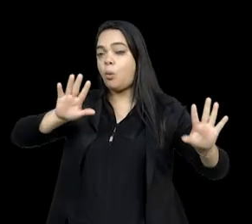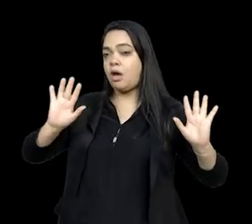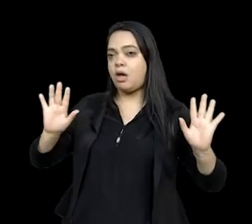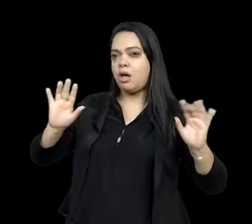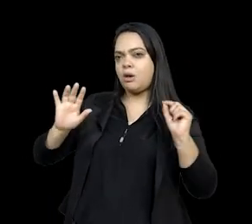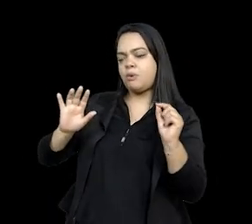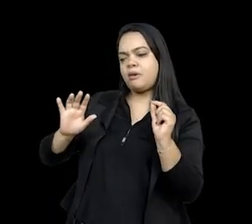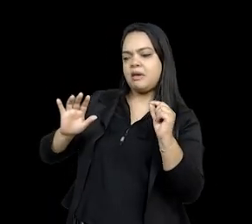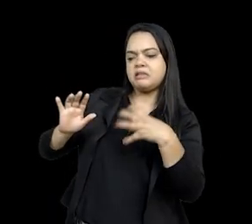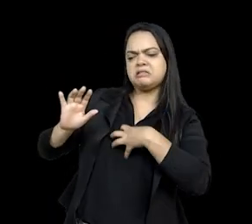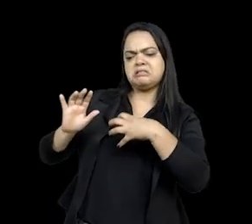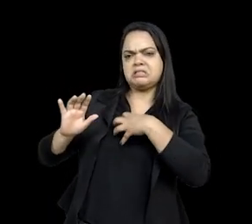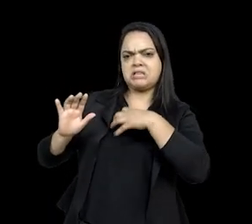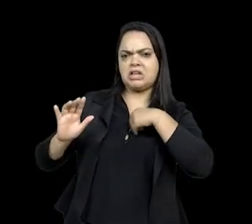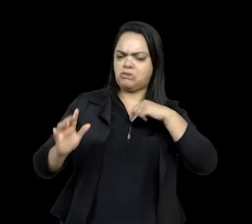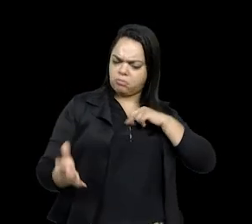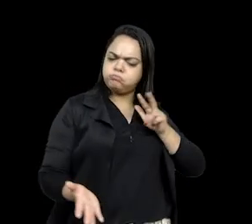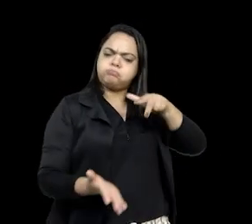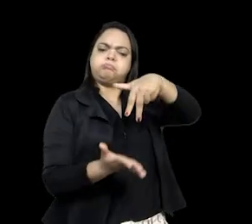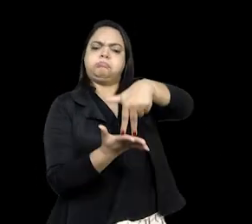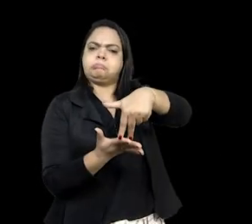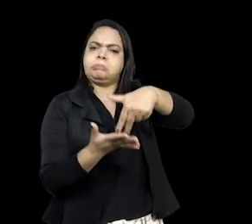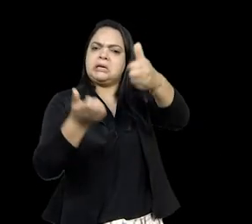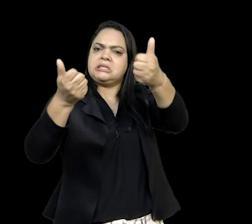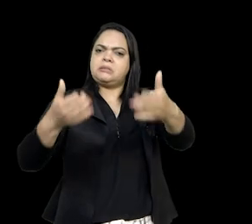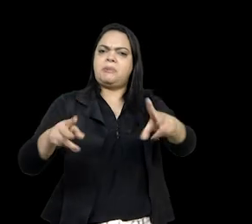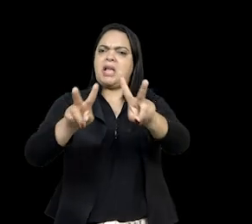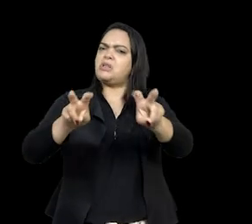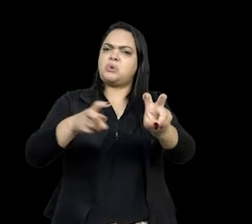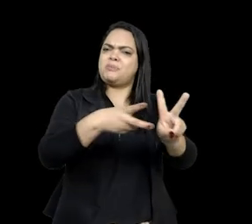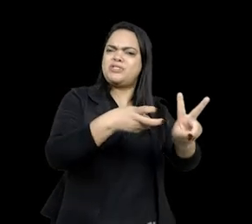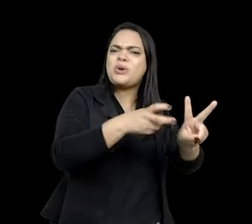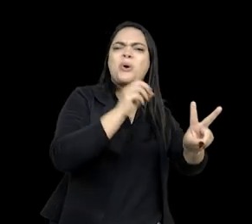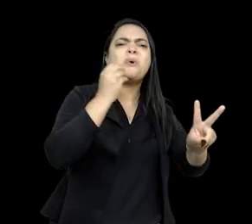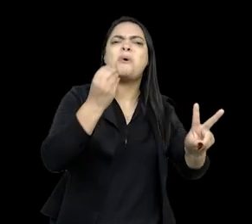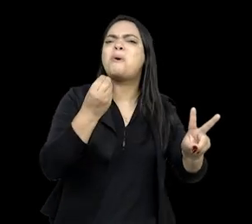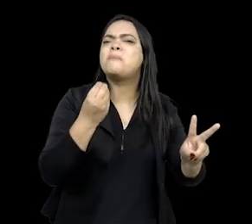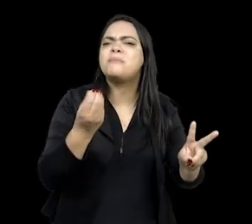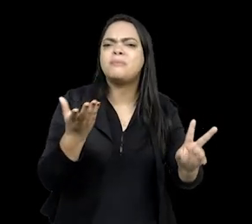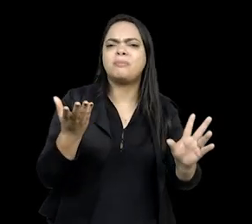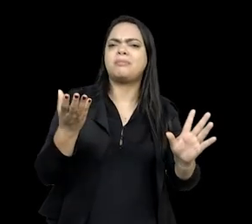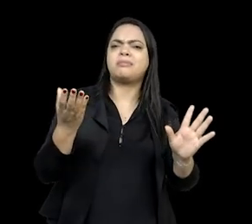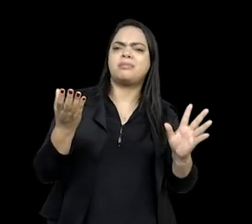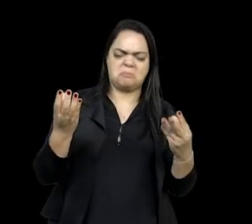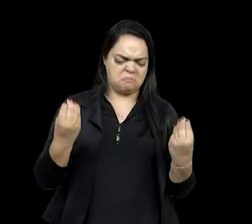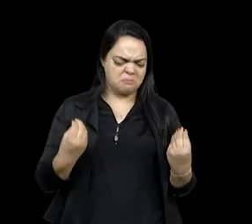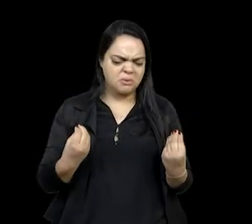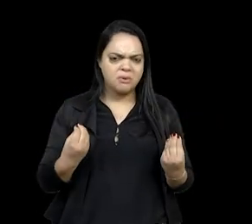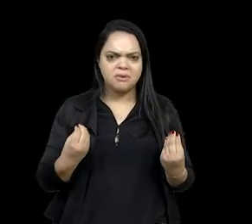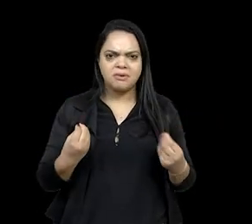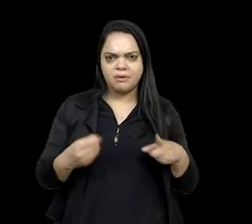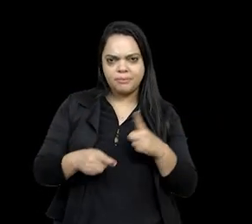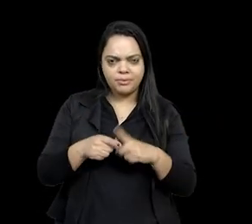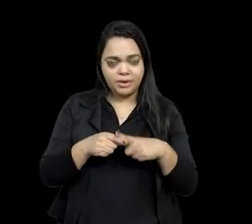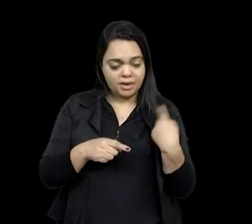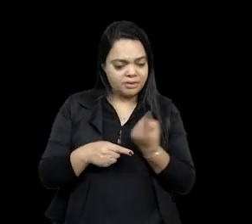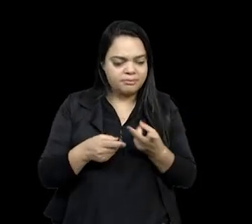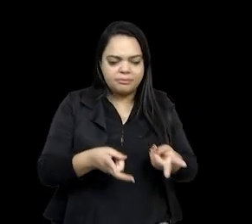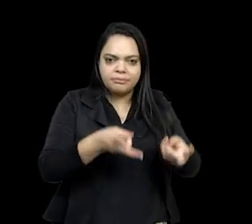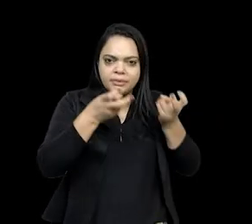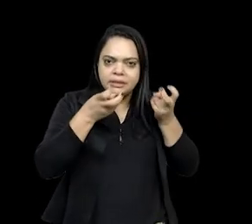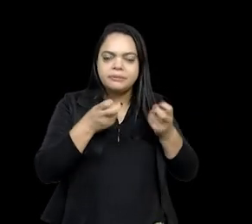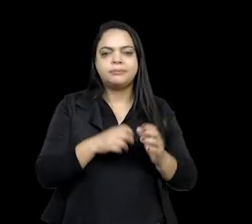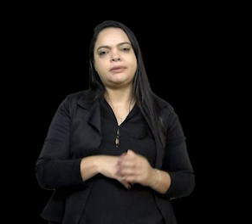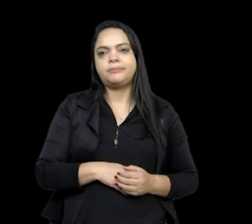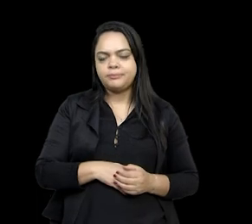se veem no direito de dizer quem é ou quem não é indígena. E por que que a gente tem essa percepção? Porque